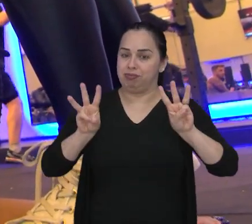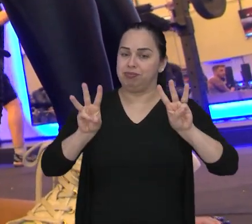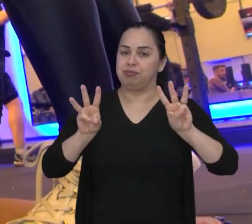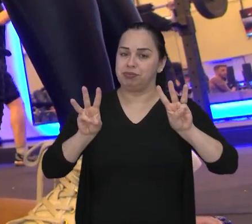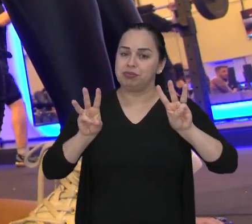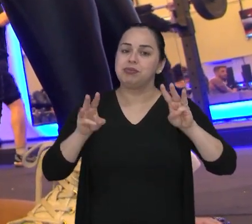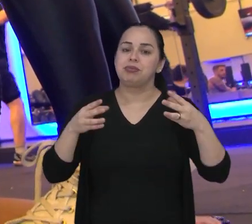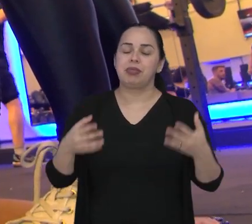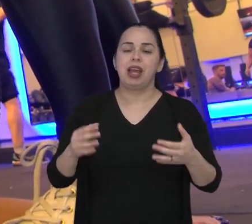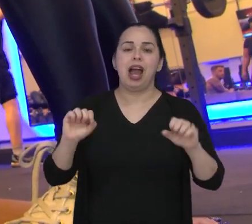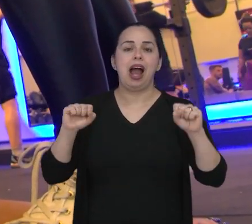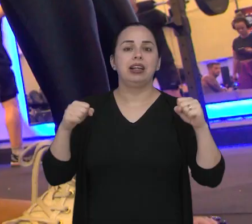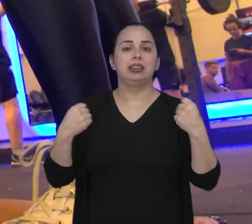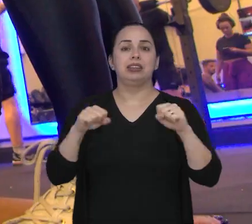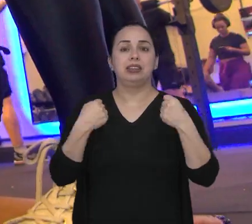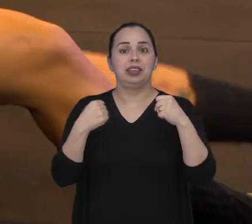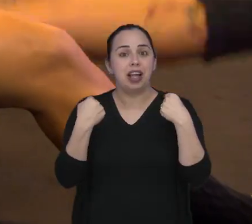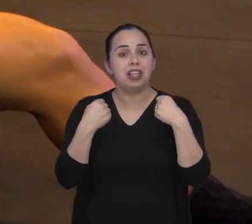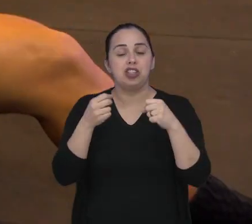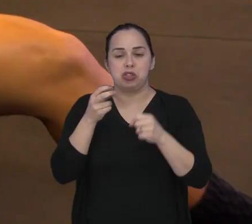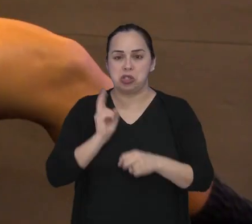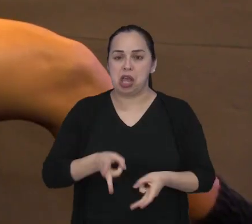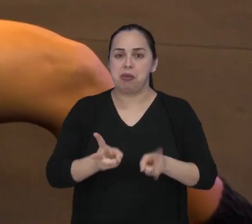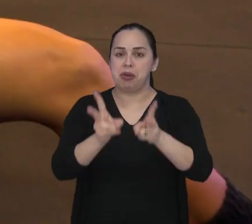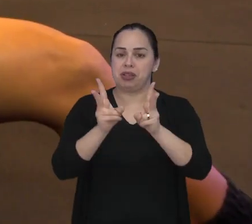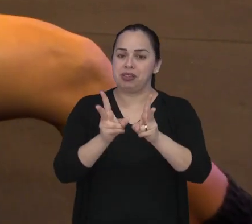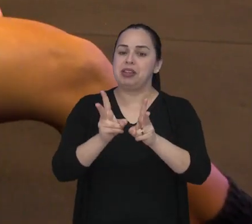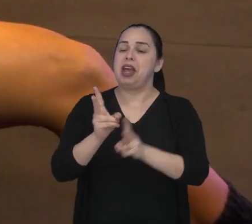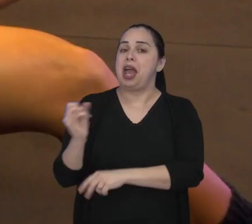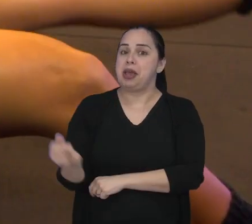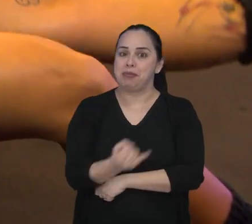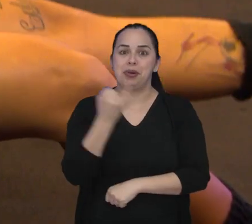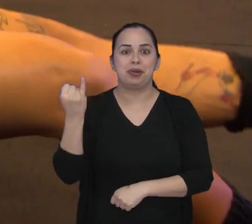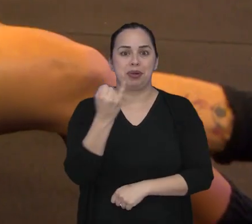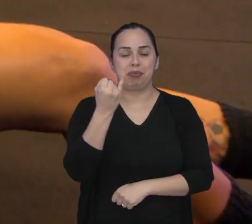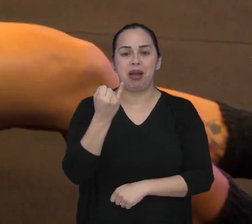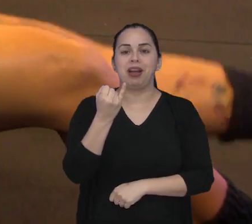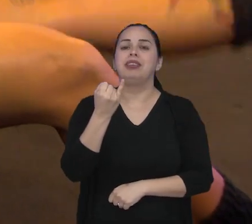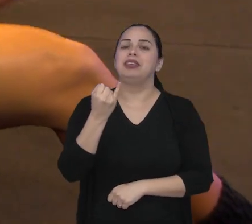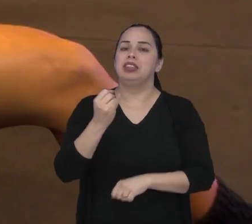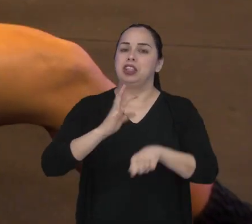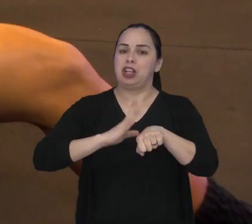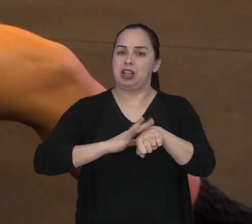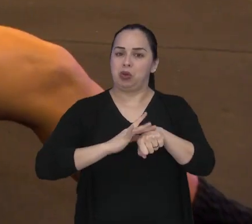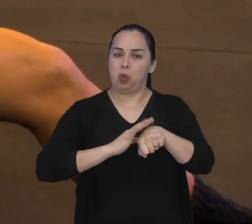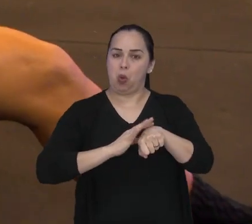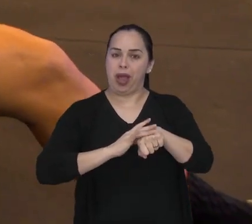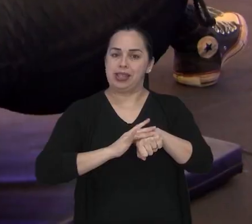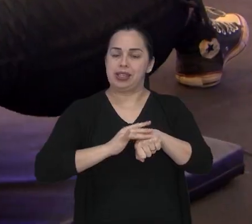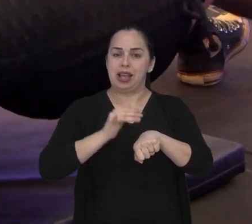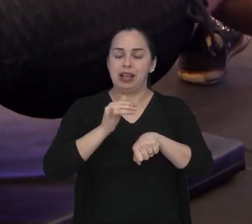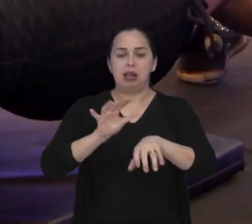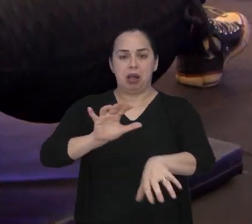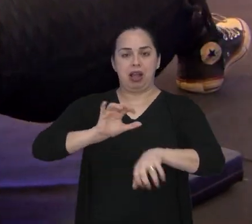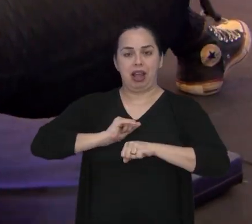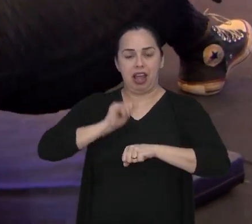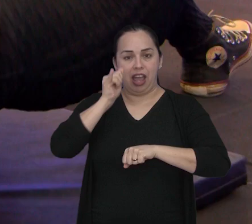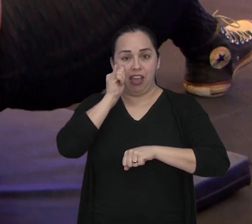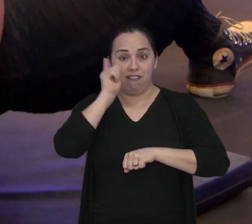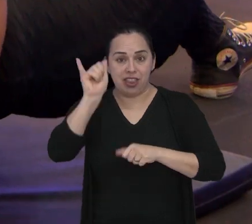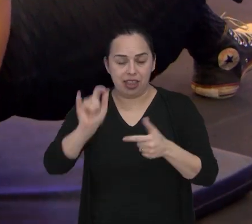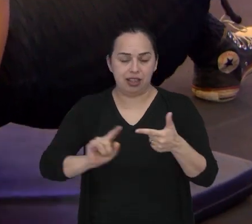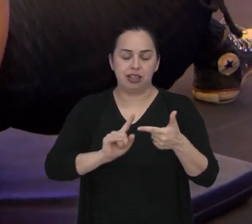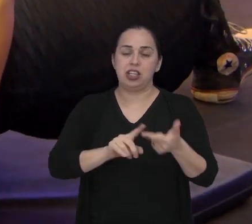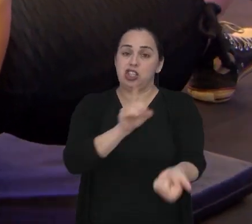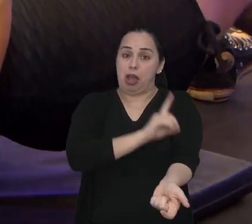com a Organização Mundial da Saúde, a atividade física regular é fator decisivo na prevenção e no controle de